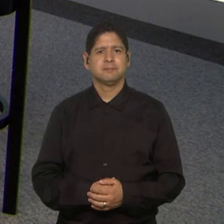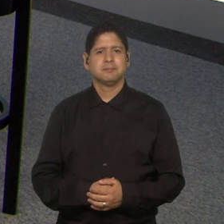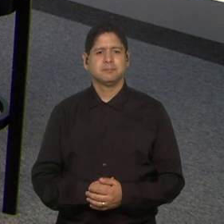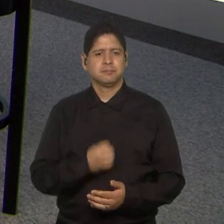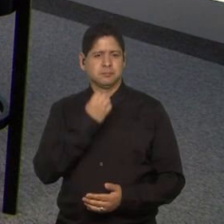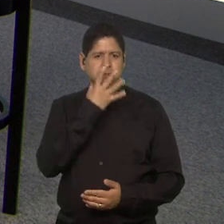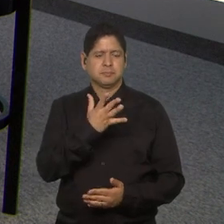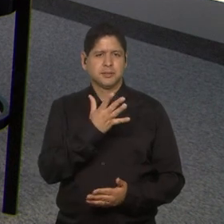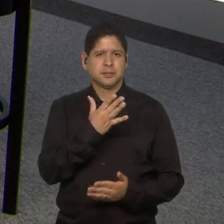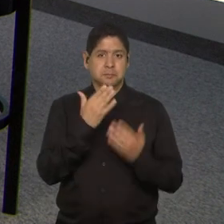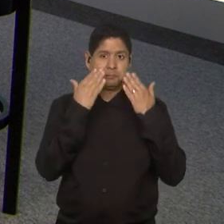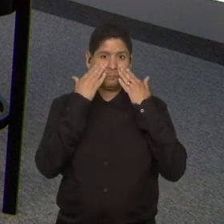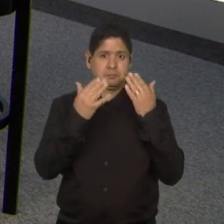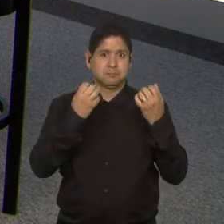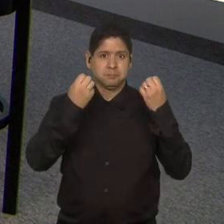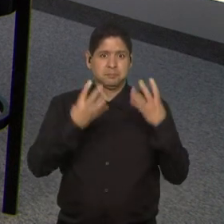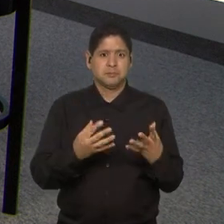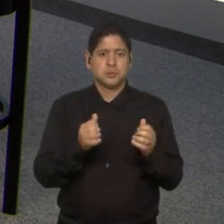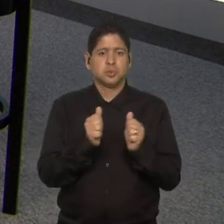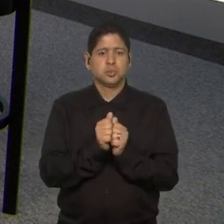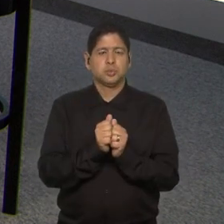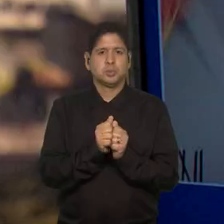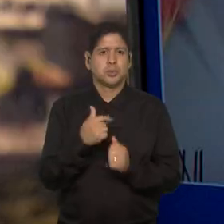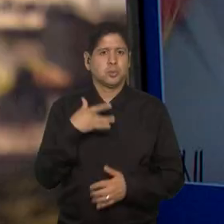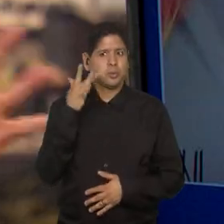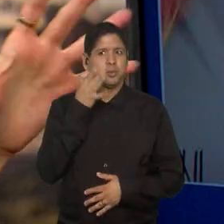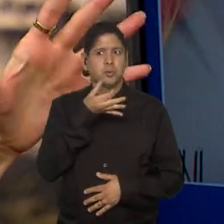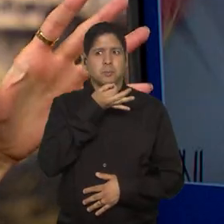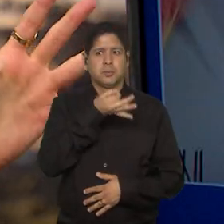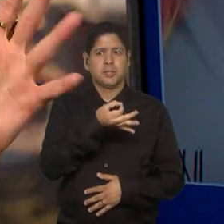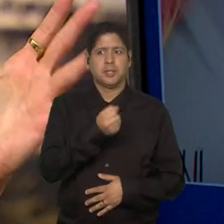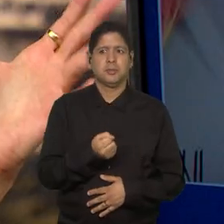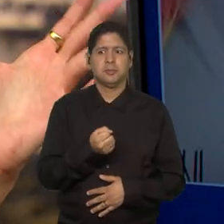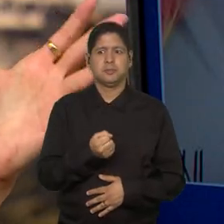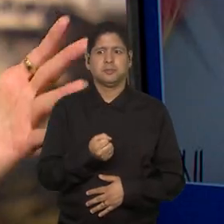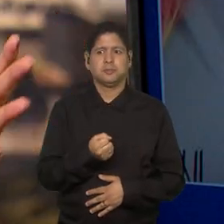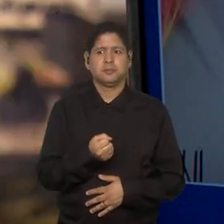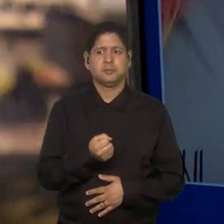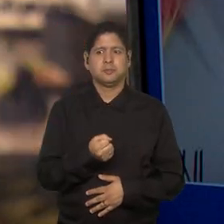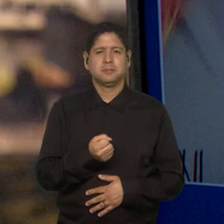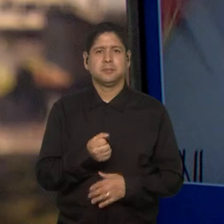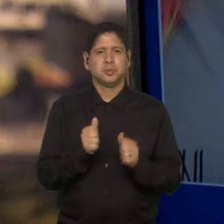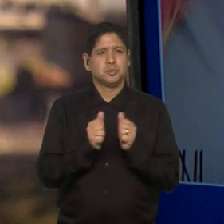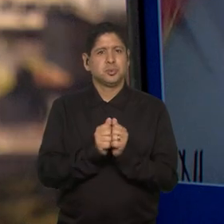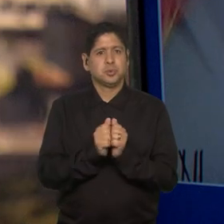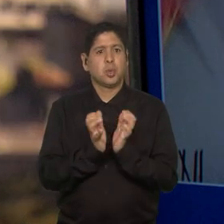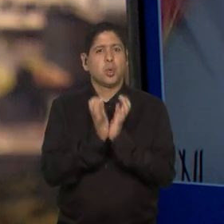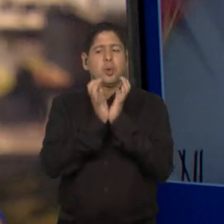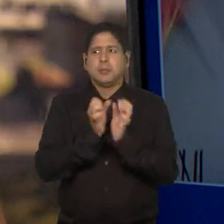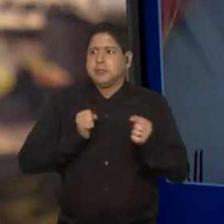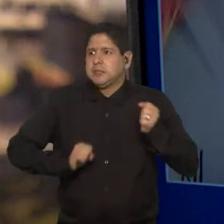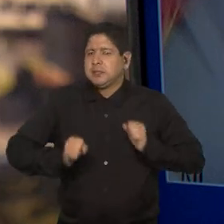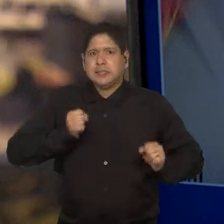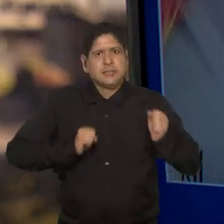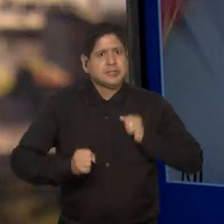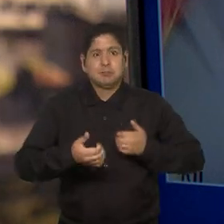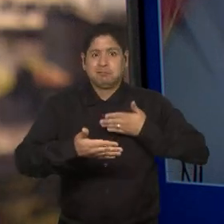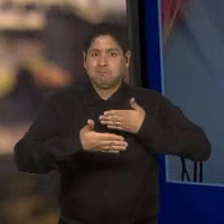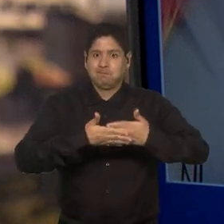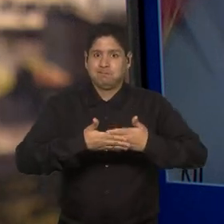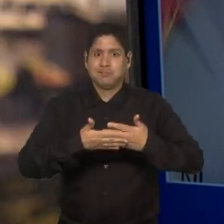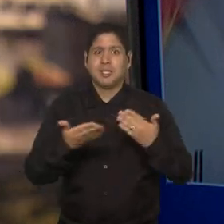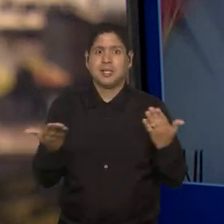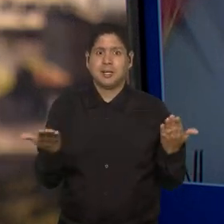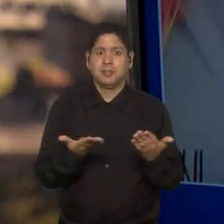Bom, feitas as apresentações, assim, eu acho que todo mundo está aqui na expectativa para a Copa, está aí na beiradinha, a gente está para